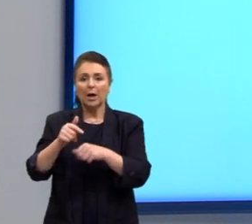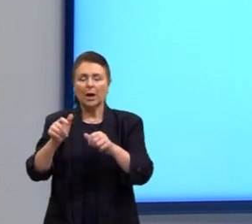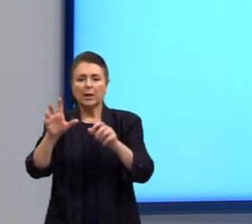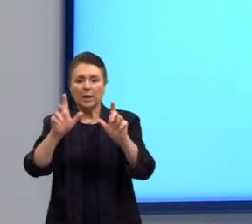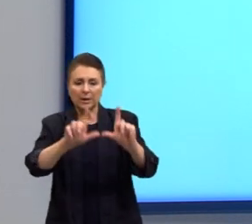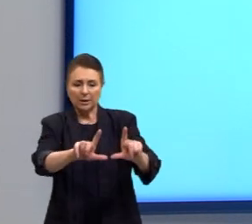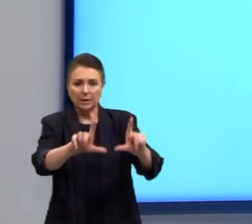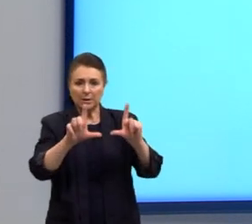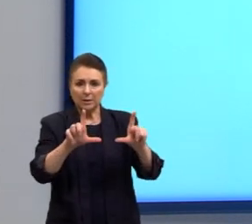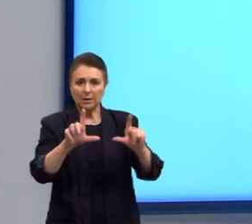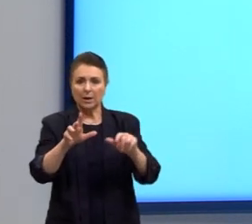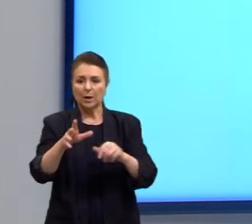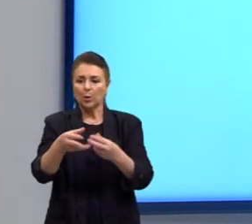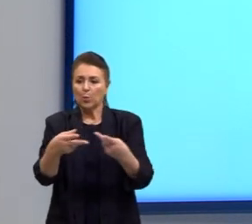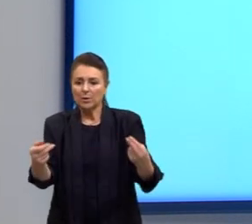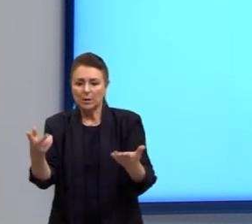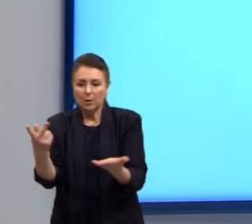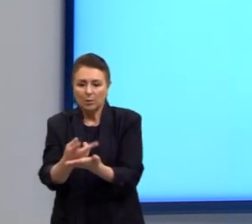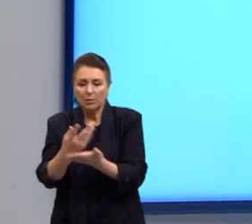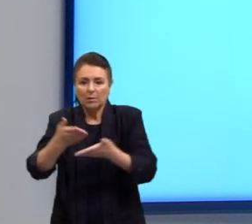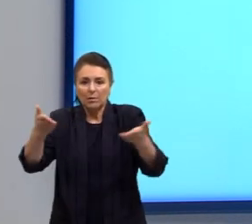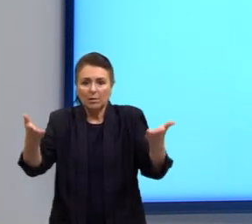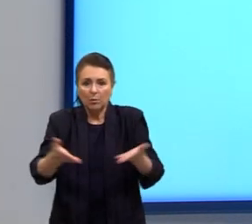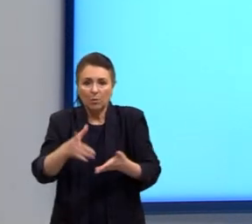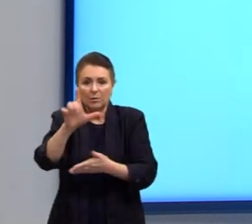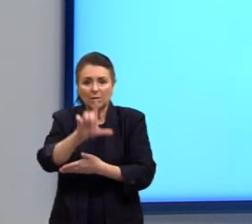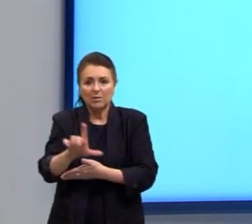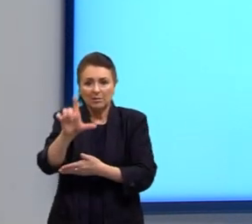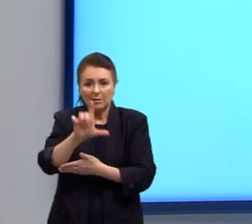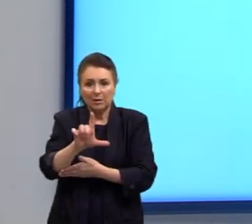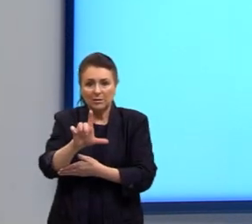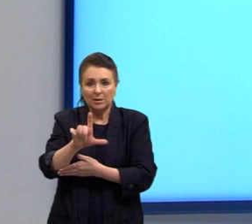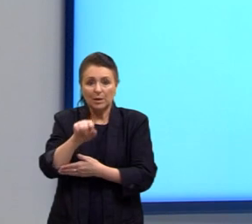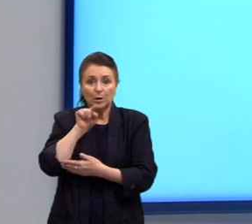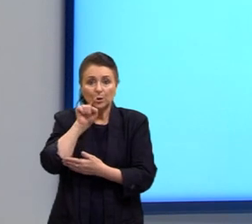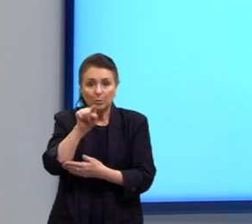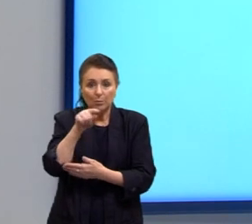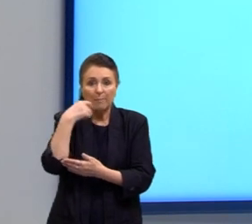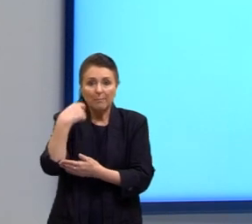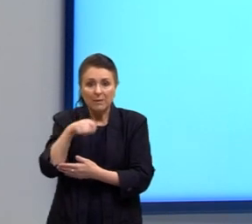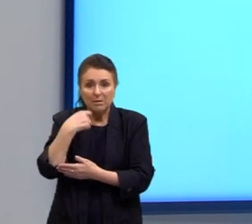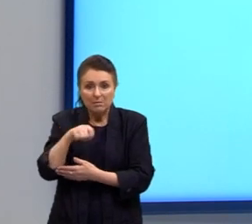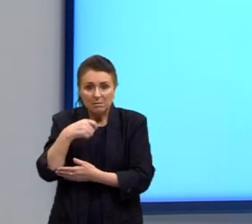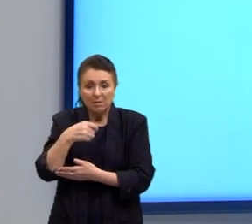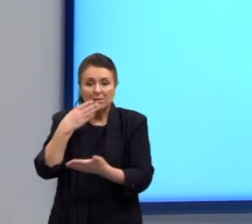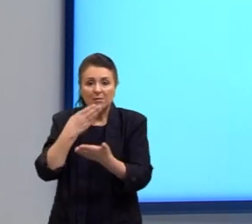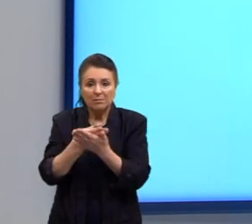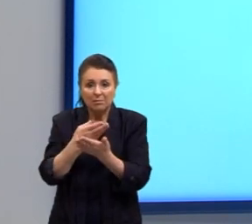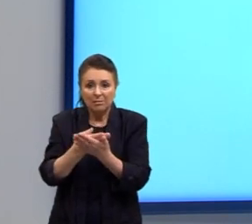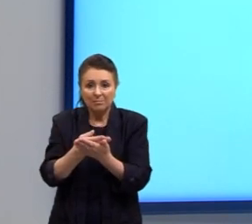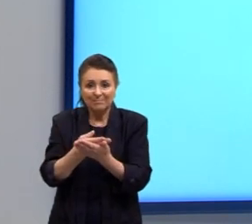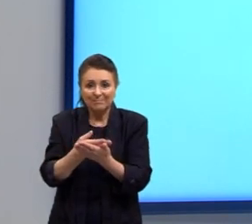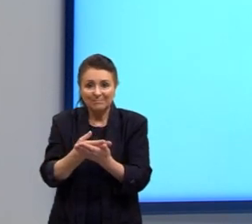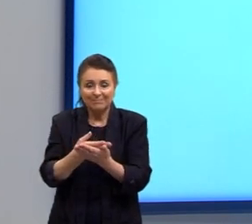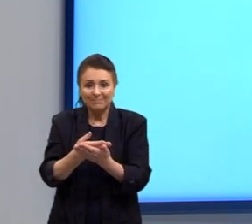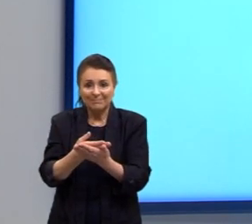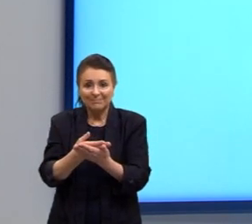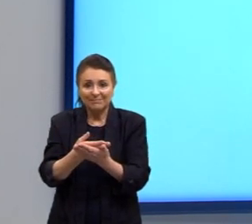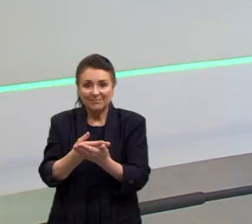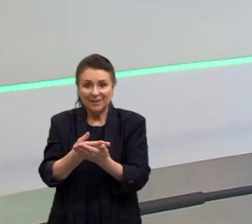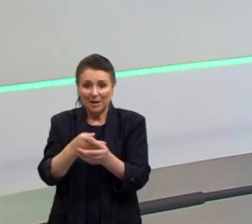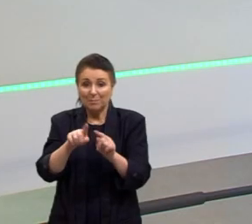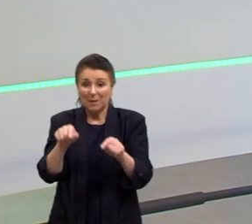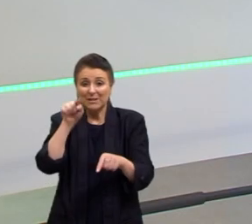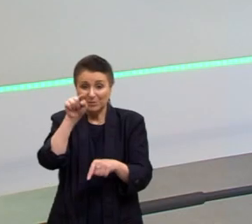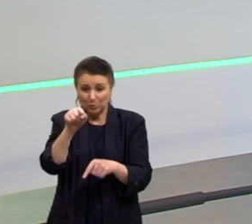históricos, atualidades e literários e o teu comprometimento. Você precisa, sim, se dedicar. Mas se você está até aqui conosco, é porque